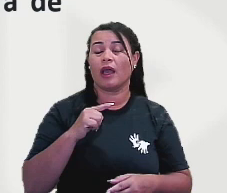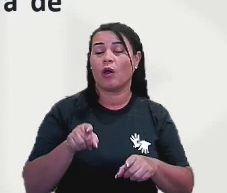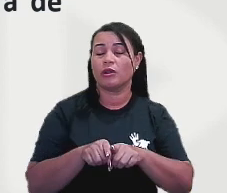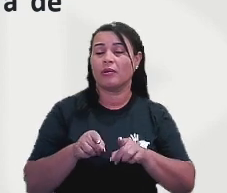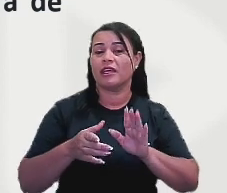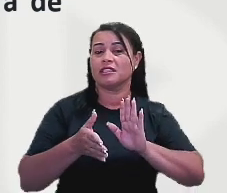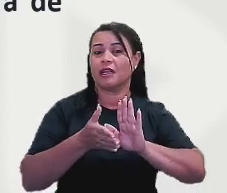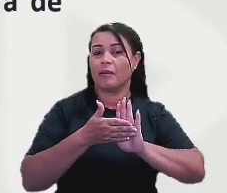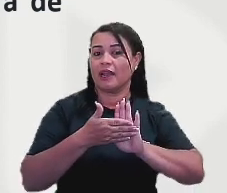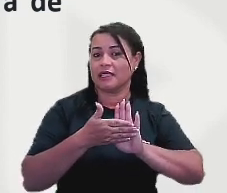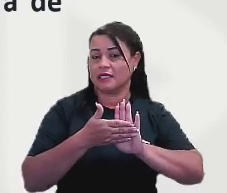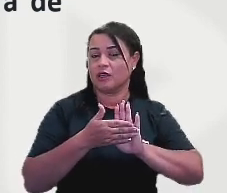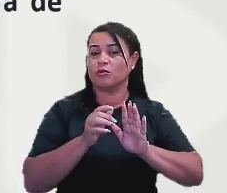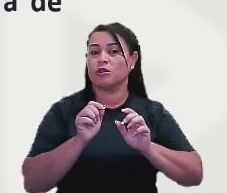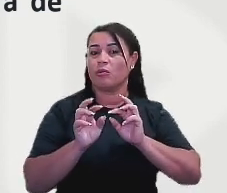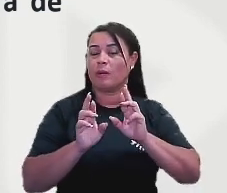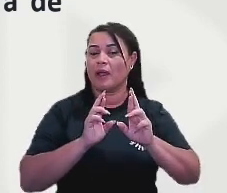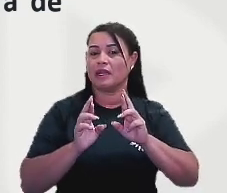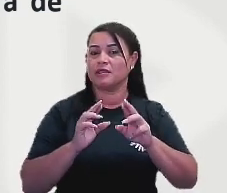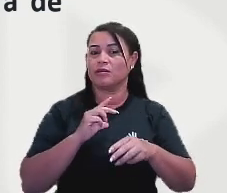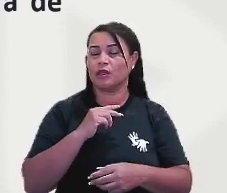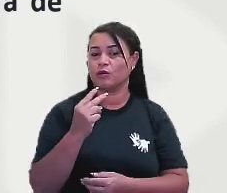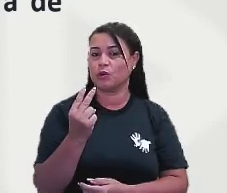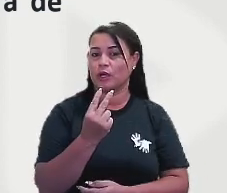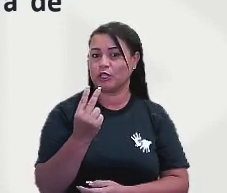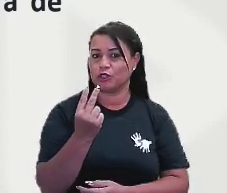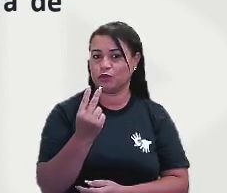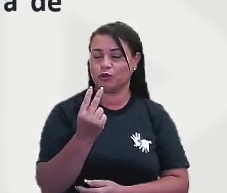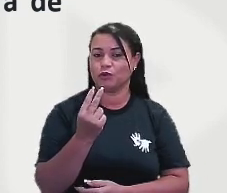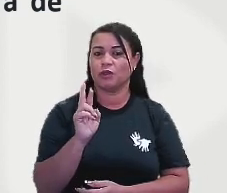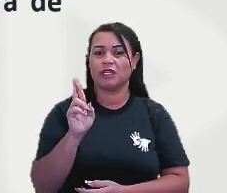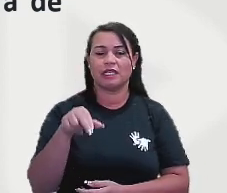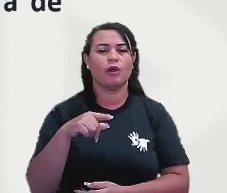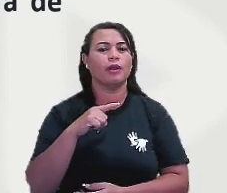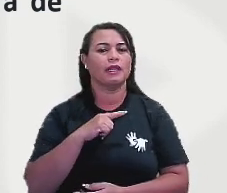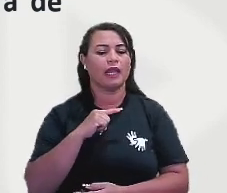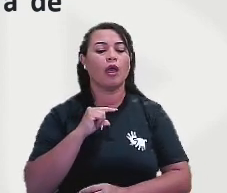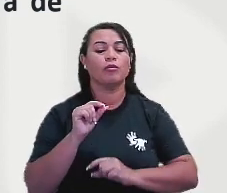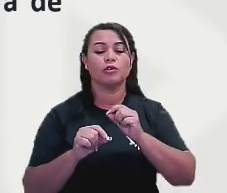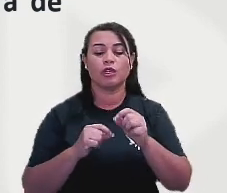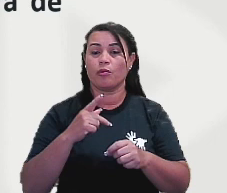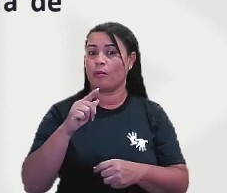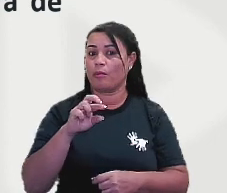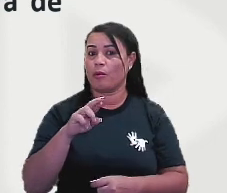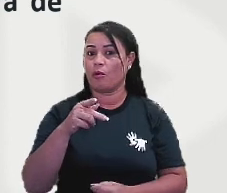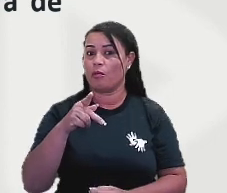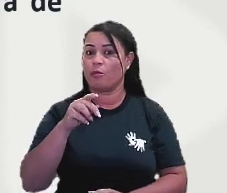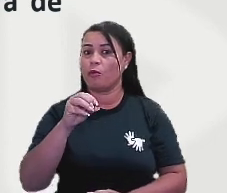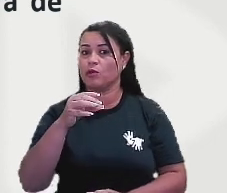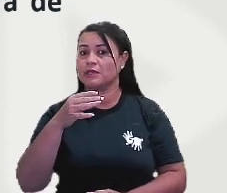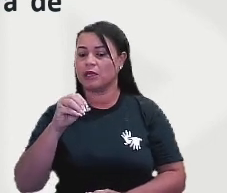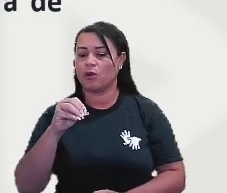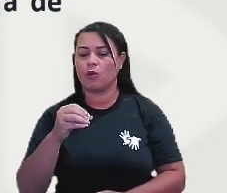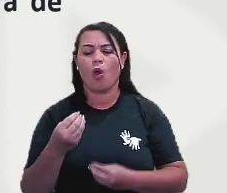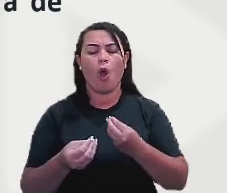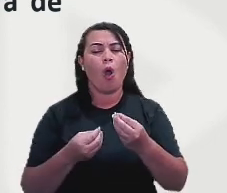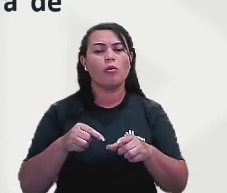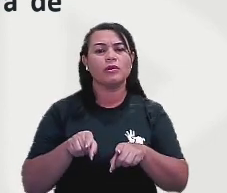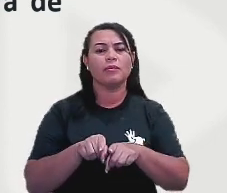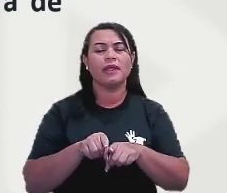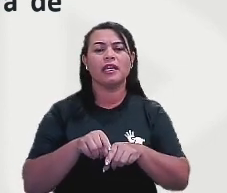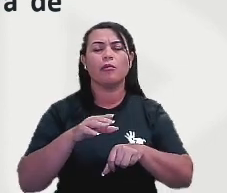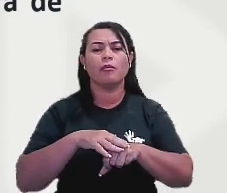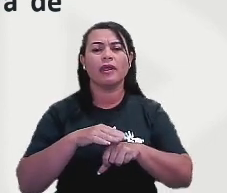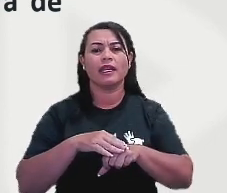uma relação de igualdade entre duas razões, temos uma proporção Então, a propriedade fundamental das